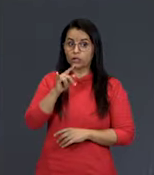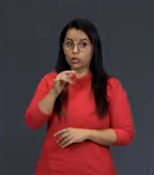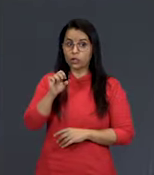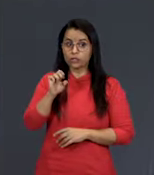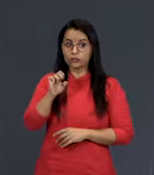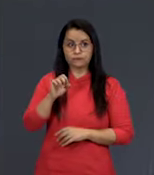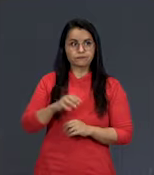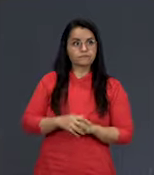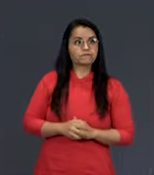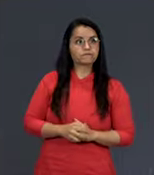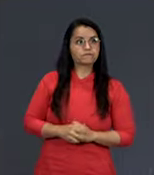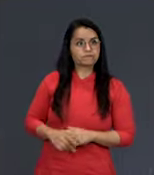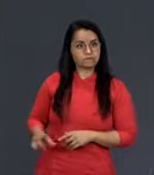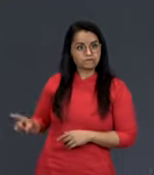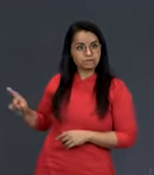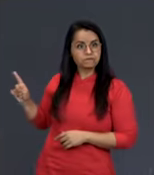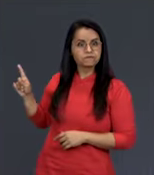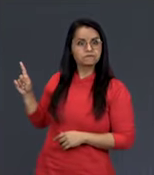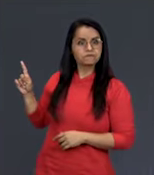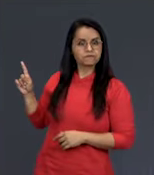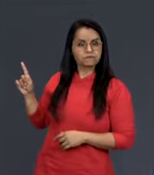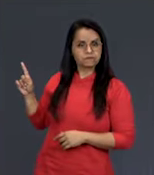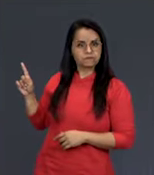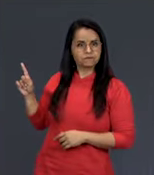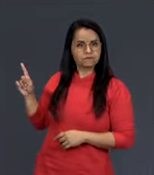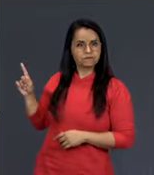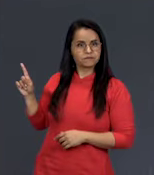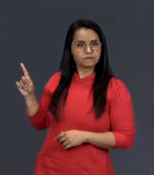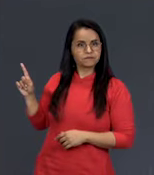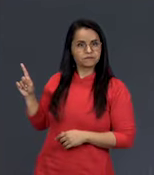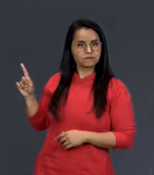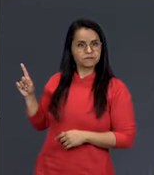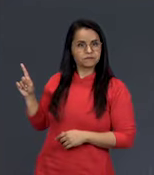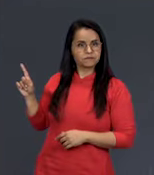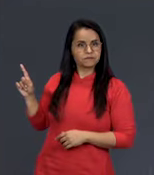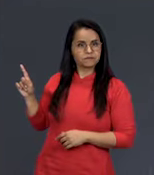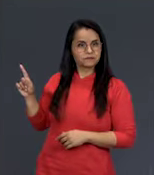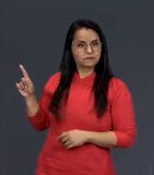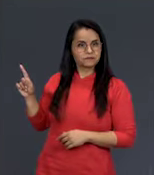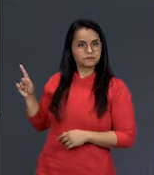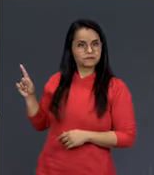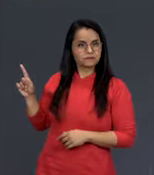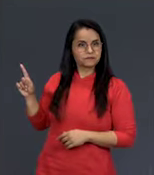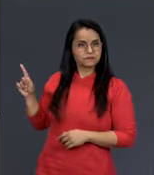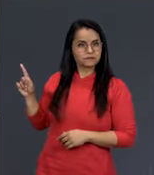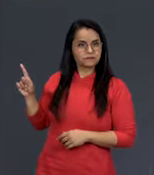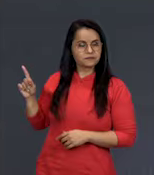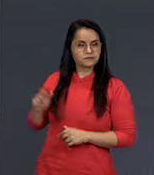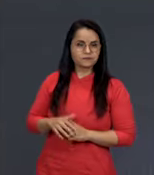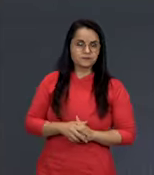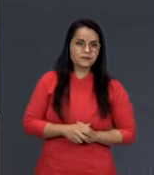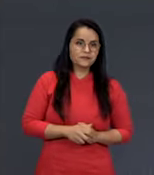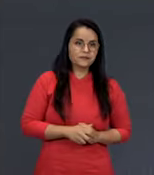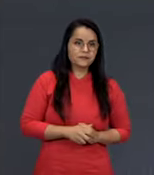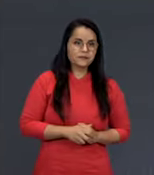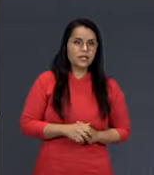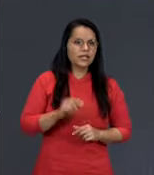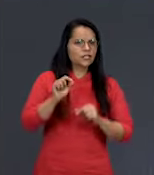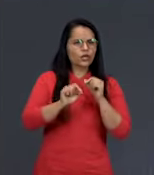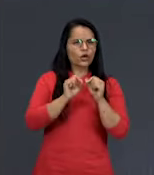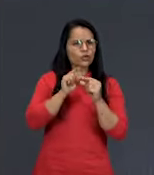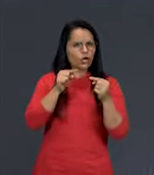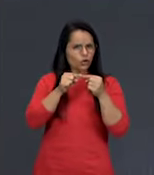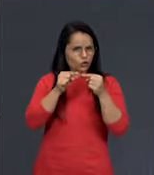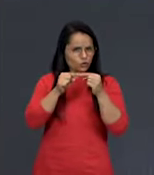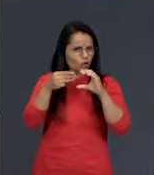-ota. Ou procariótica, ou procarionte. Que é aquele tipo